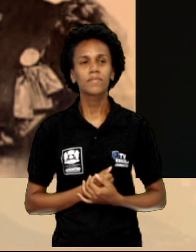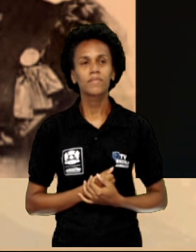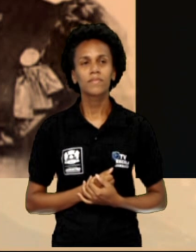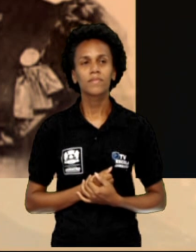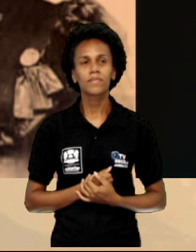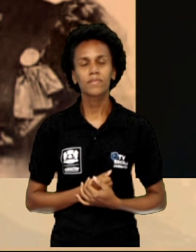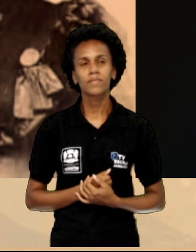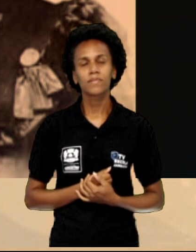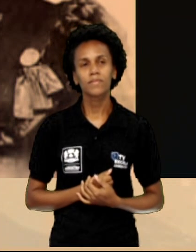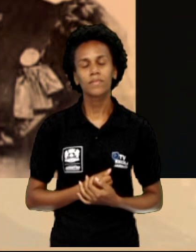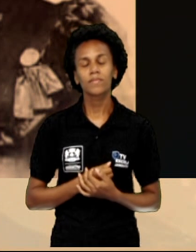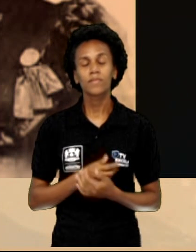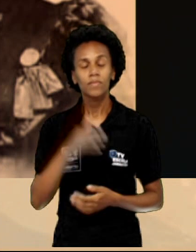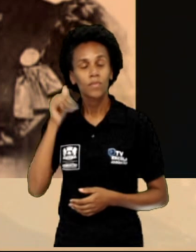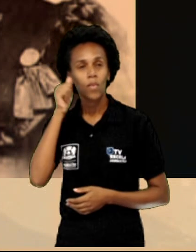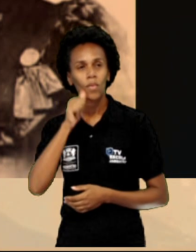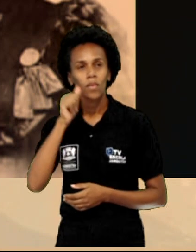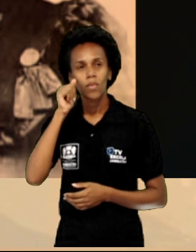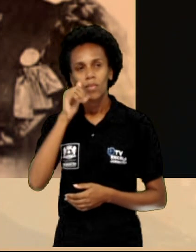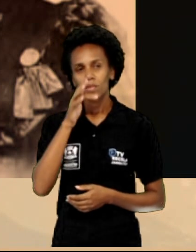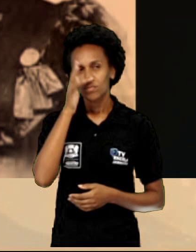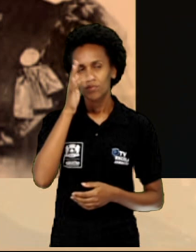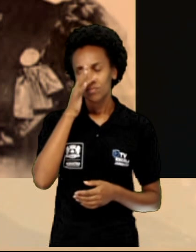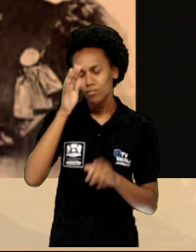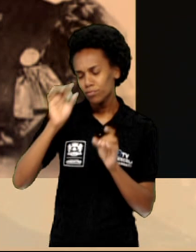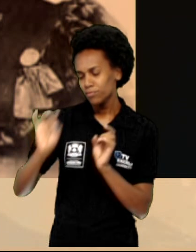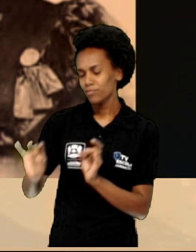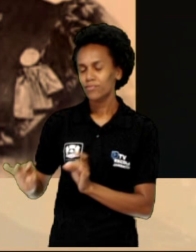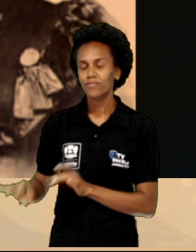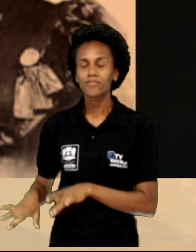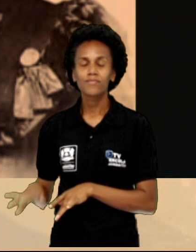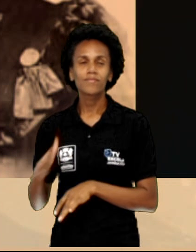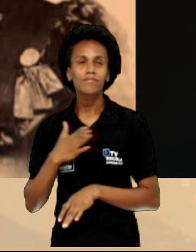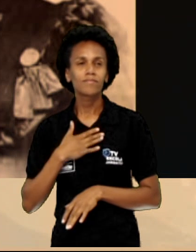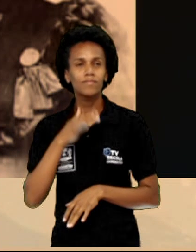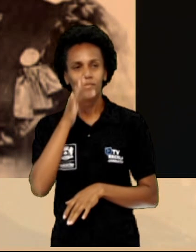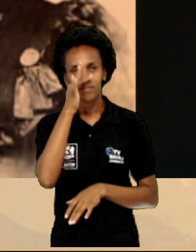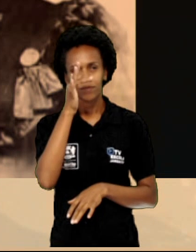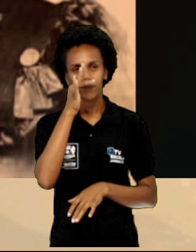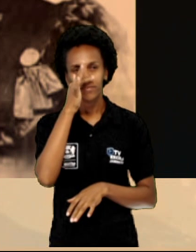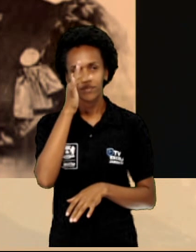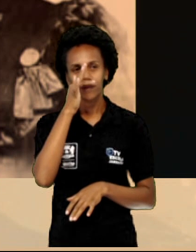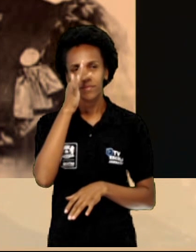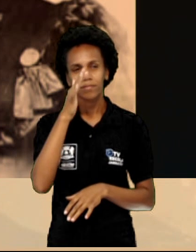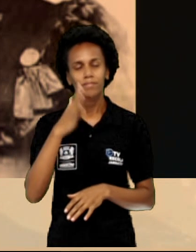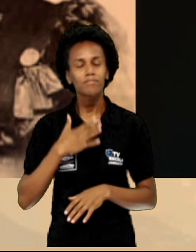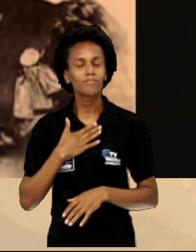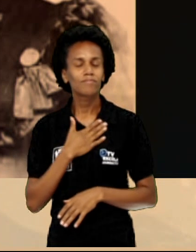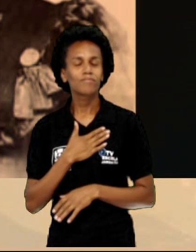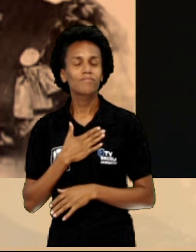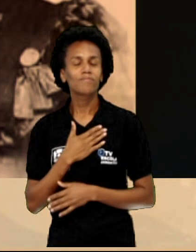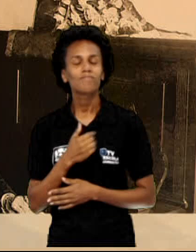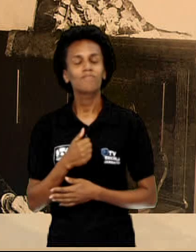jardinheira abandonou o jardim, só porque a rosa resolveu passar de mim.